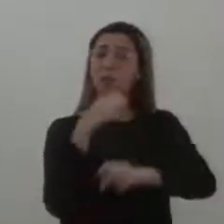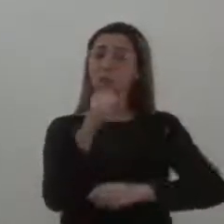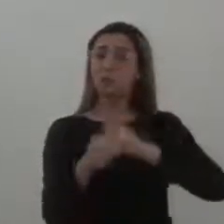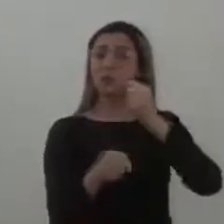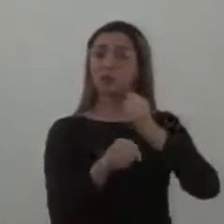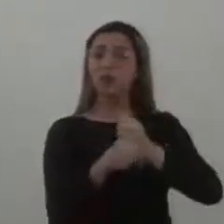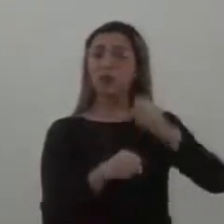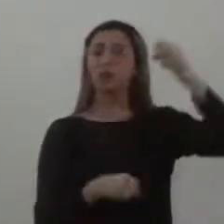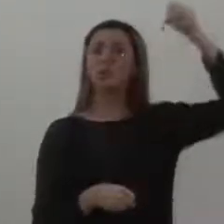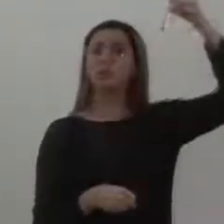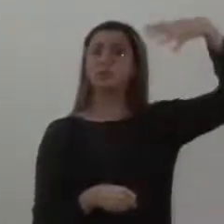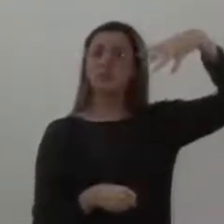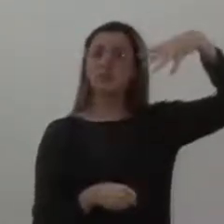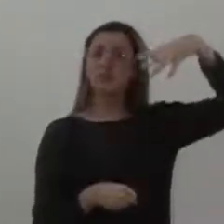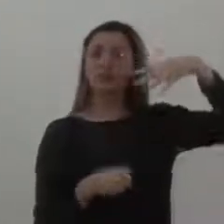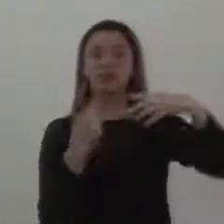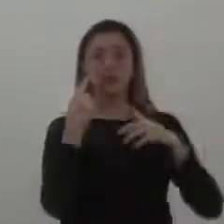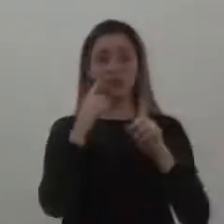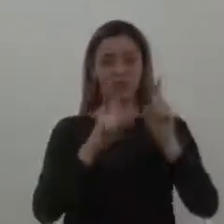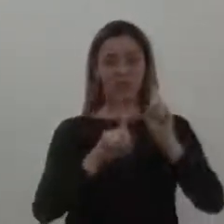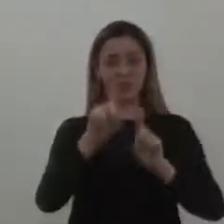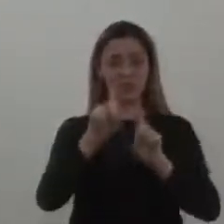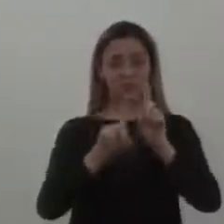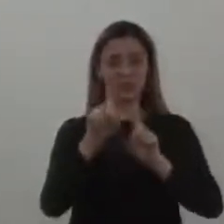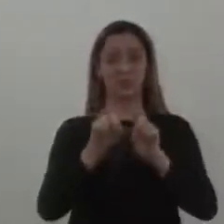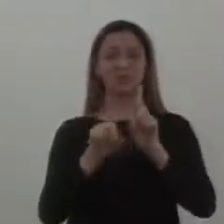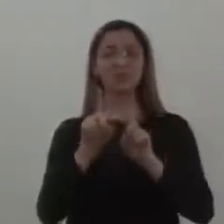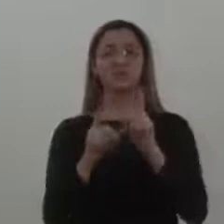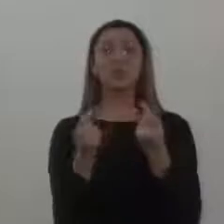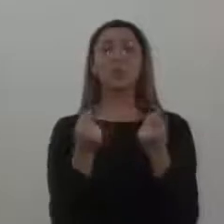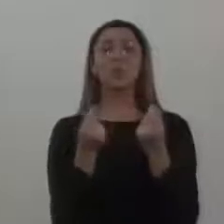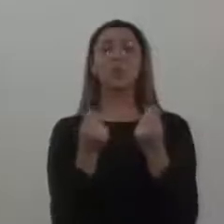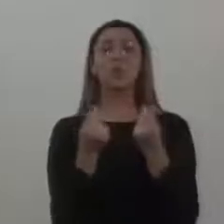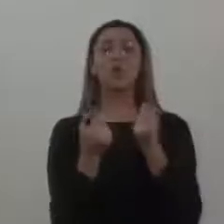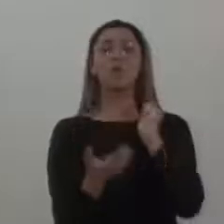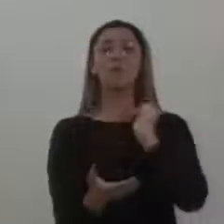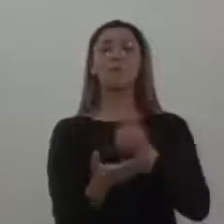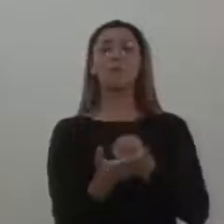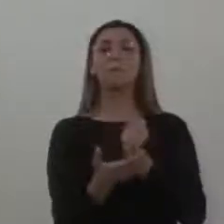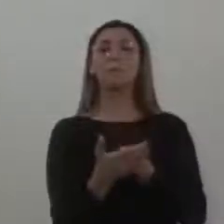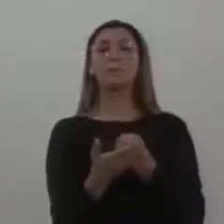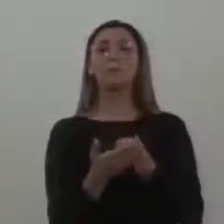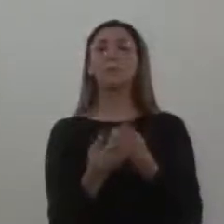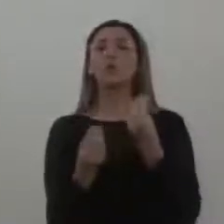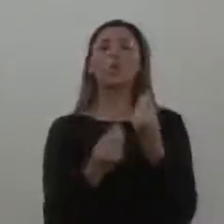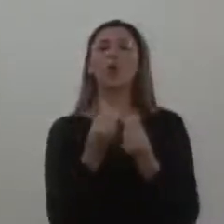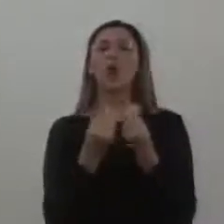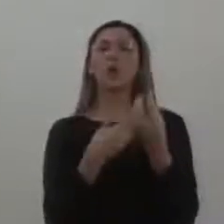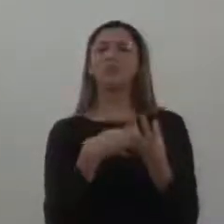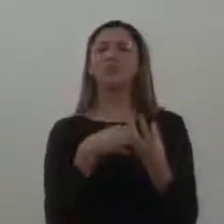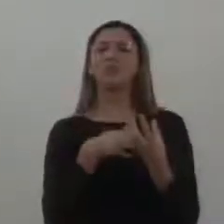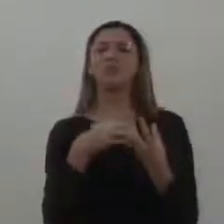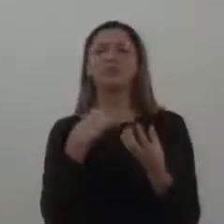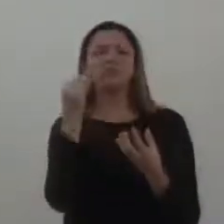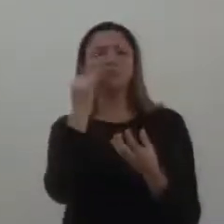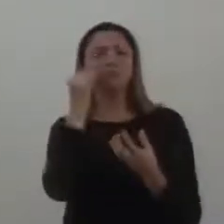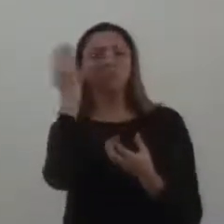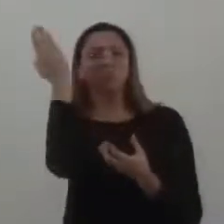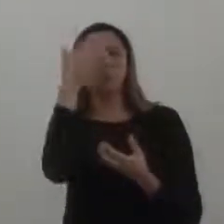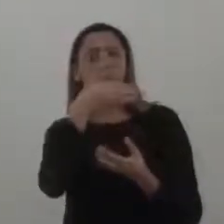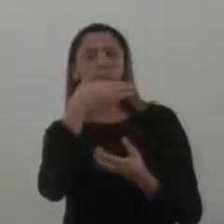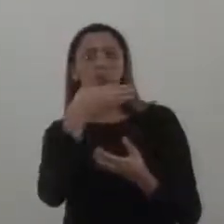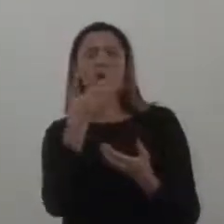Então, está na hora, essa empresa que vai ver essa licitação. A gente já vê com bons olhos o quanto que vamos pagar e como que vai ser o andamento do serviço prestado para essa empresa